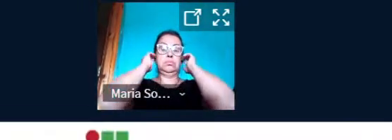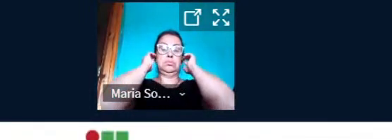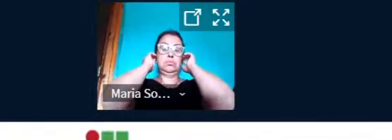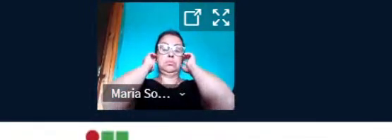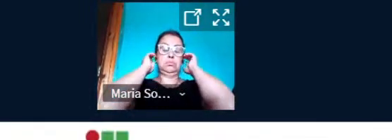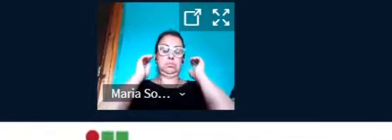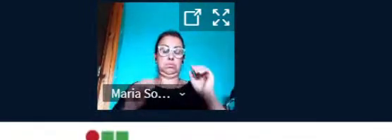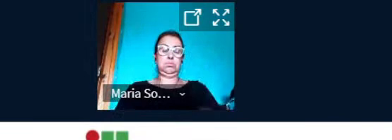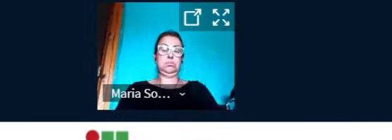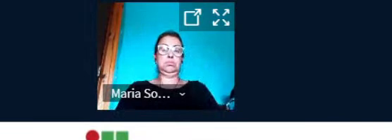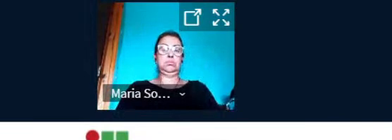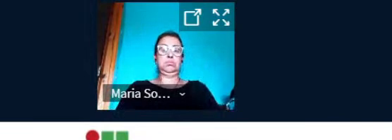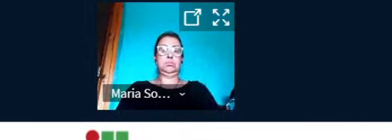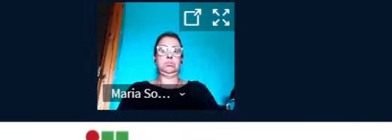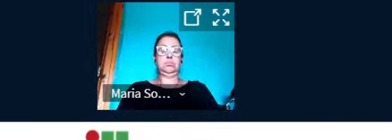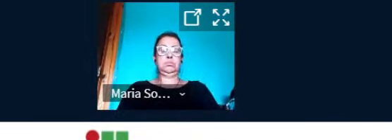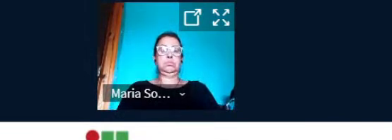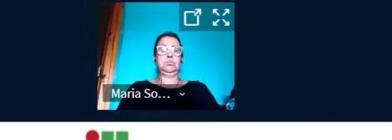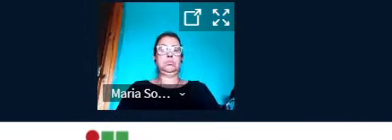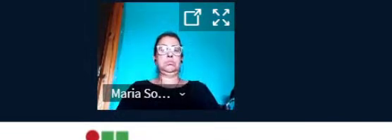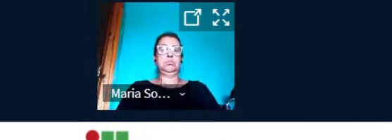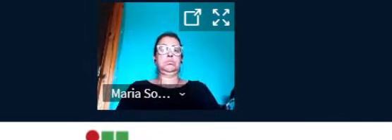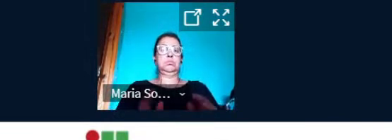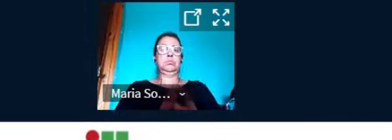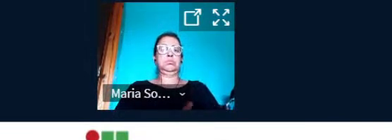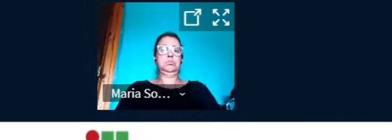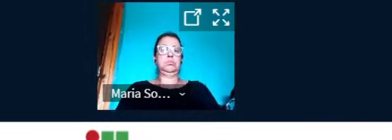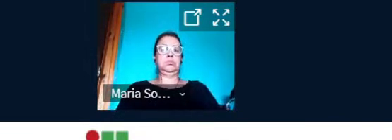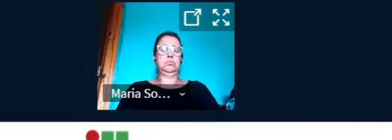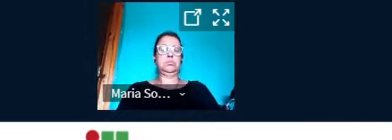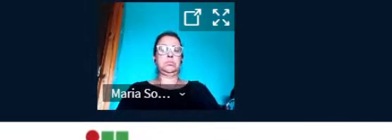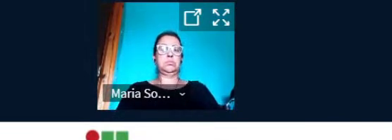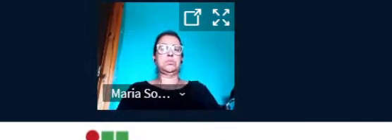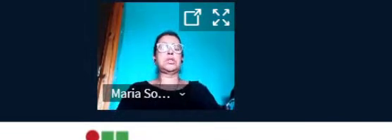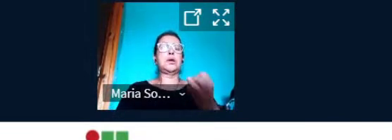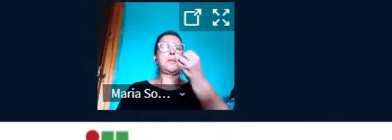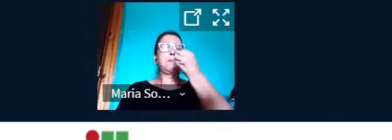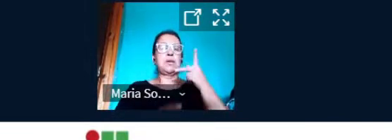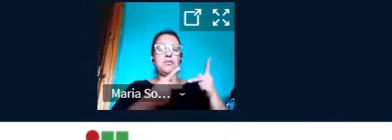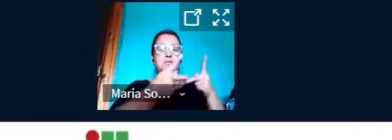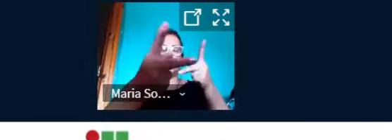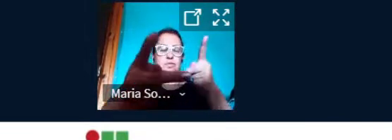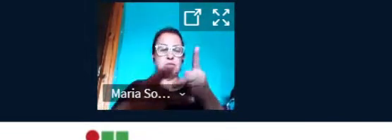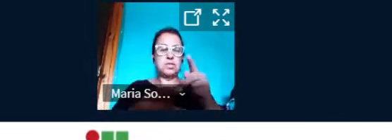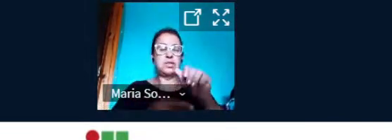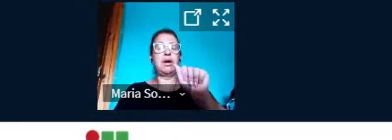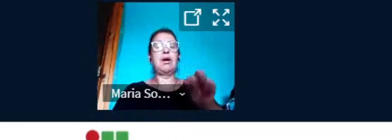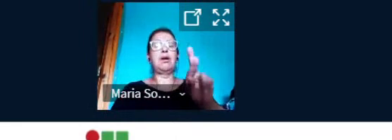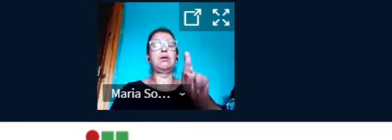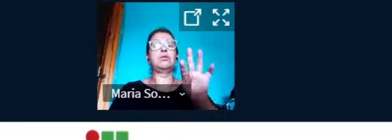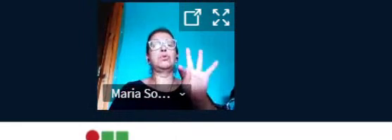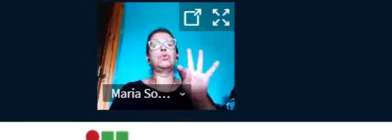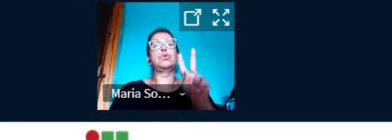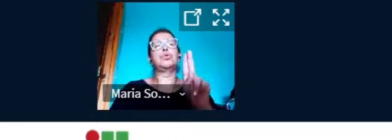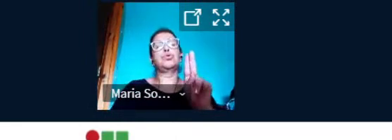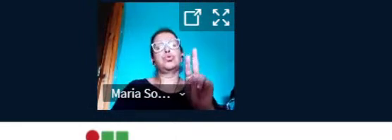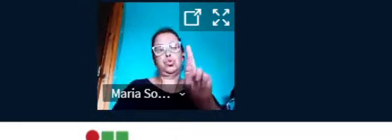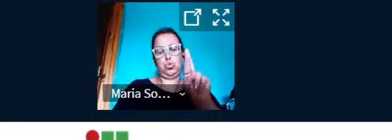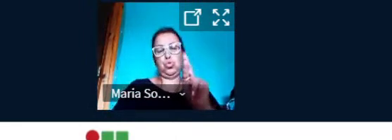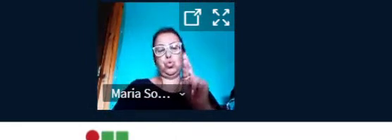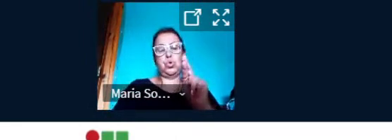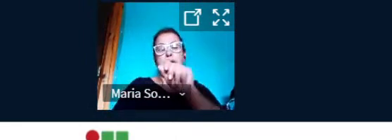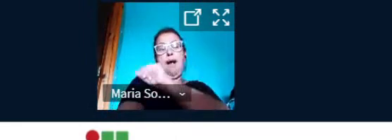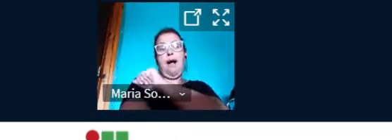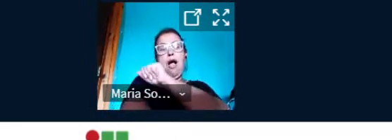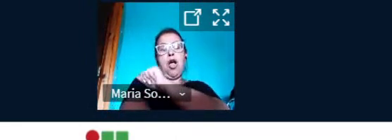Sejam todos bem-vindos, me chamo Arthur Lopes Ramos. Eu sou aluno terceiro ano de Automação Industrial no IFRS Campos Rio